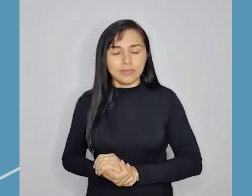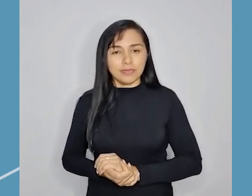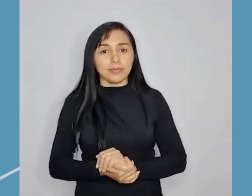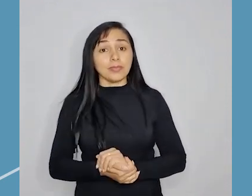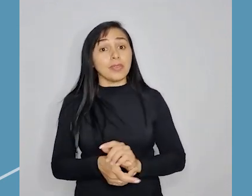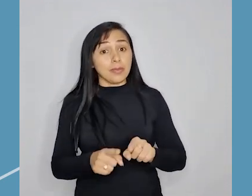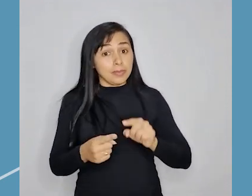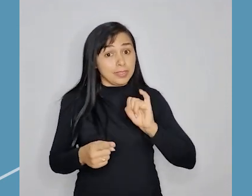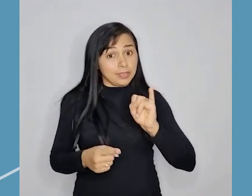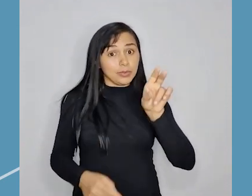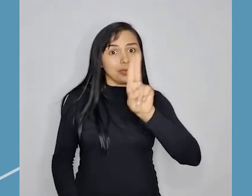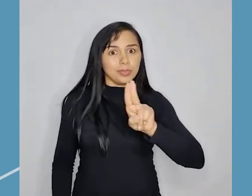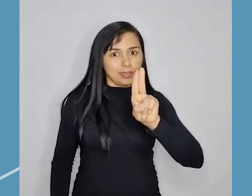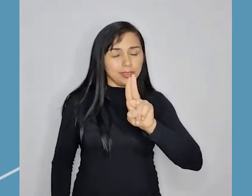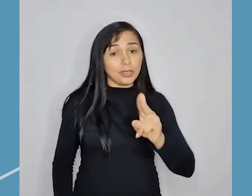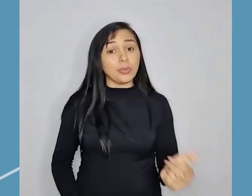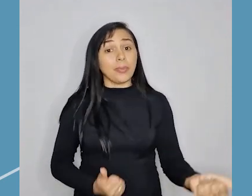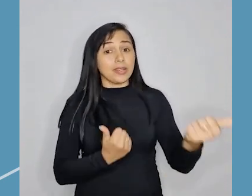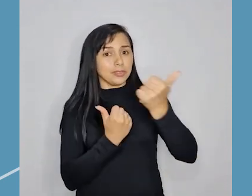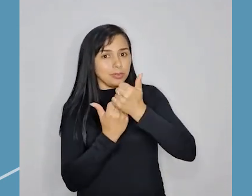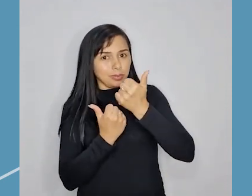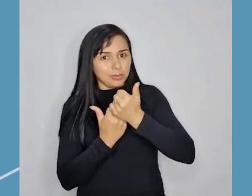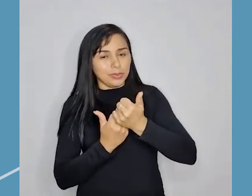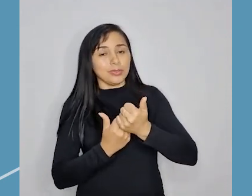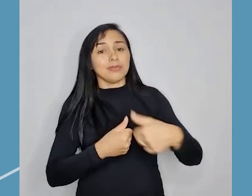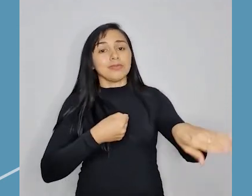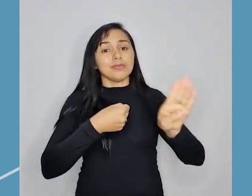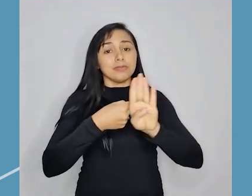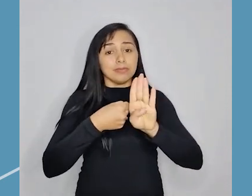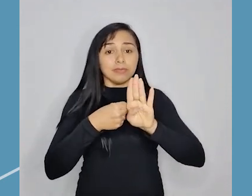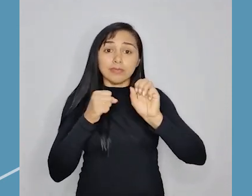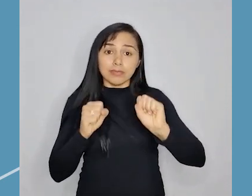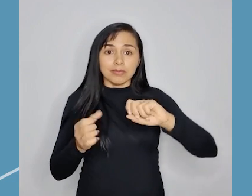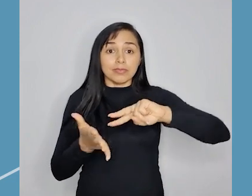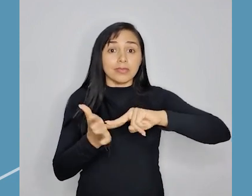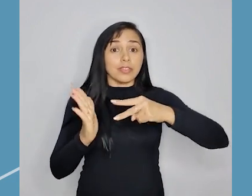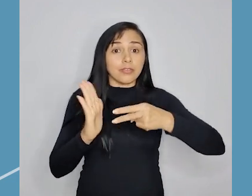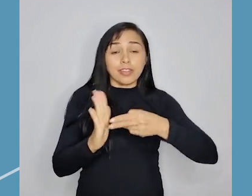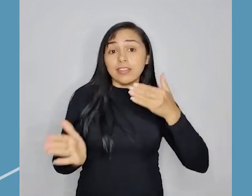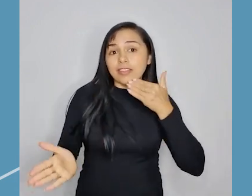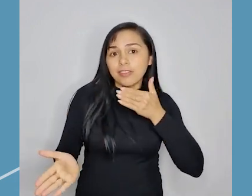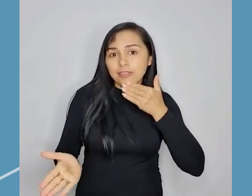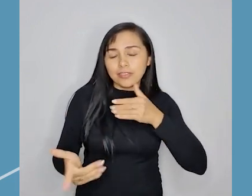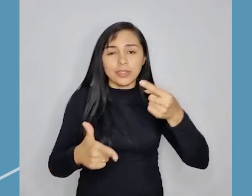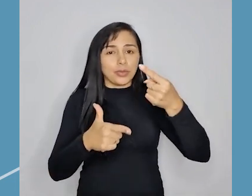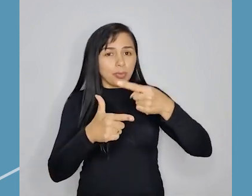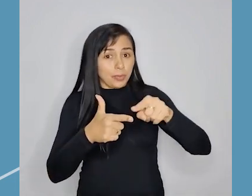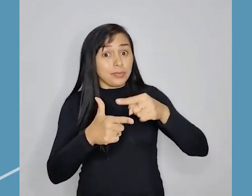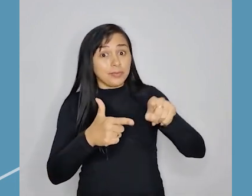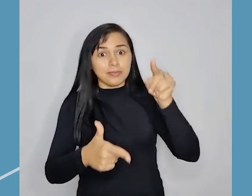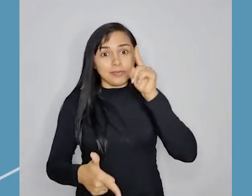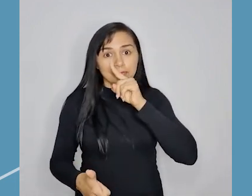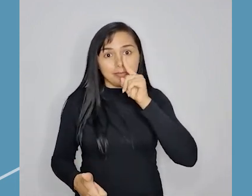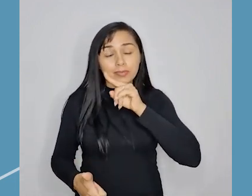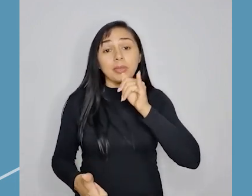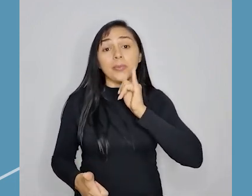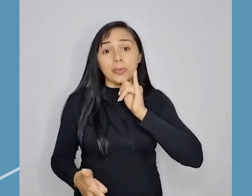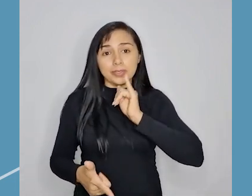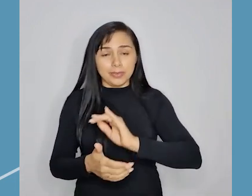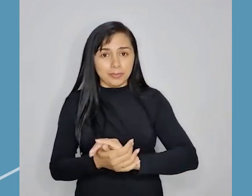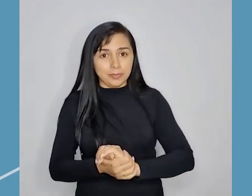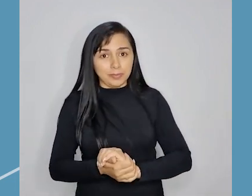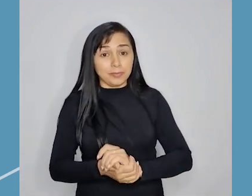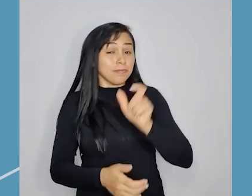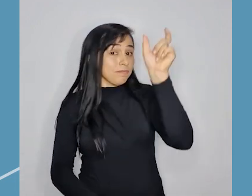Quando usado como substantivo, pode ser sinônimo de defeito, problema, falha. Por exemplo,